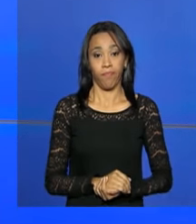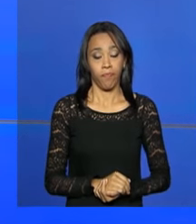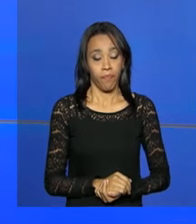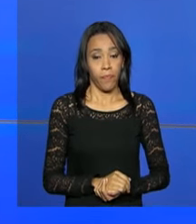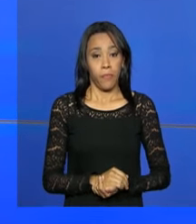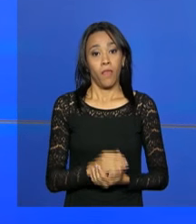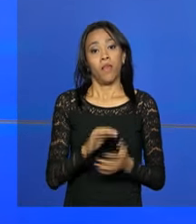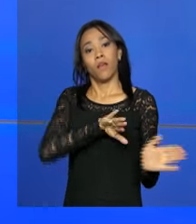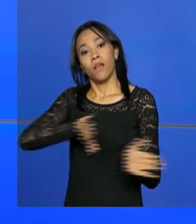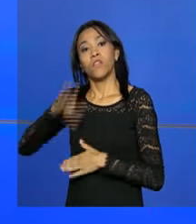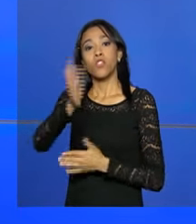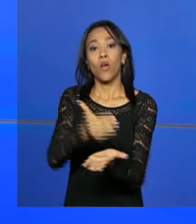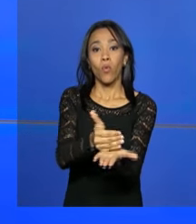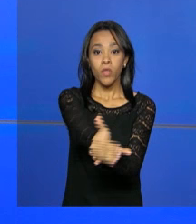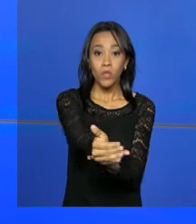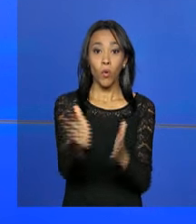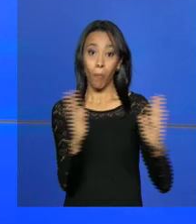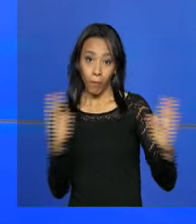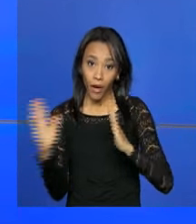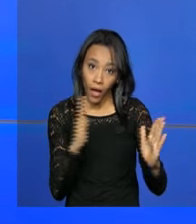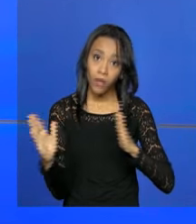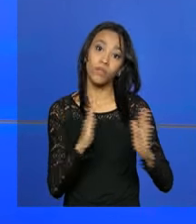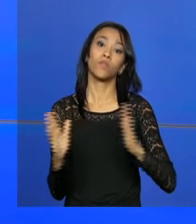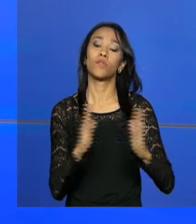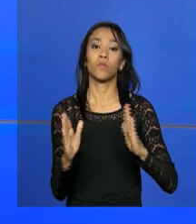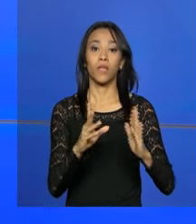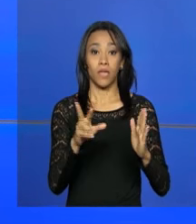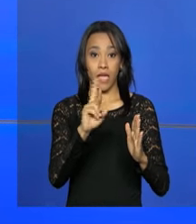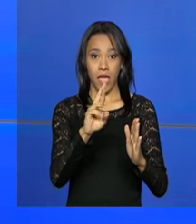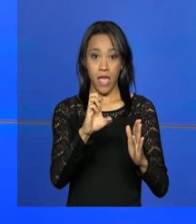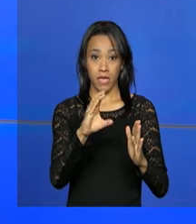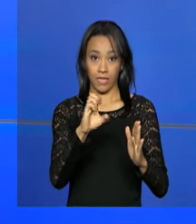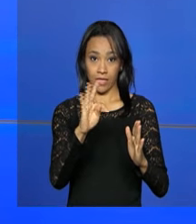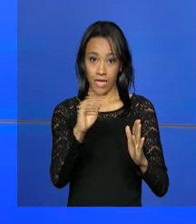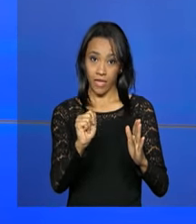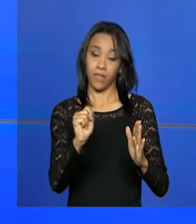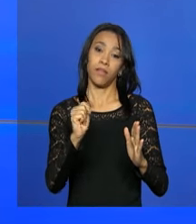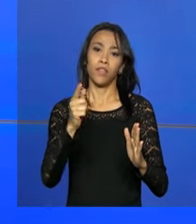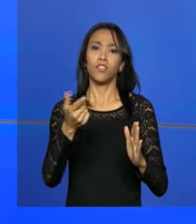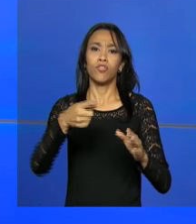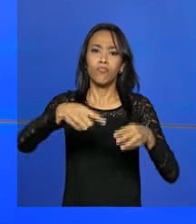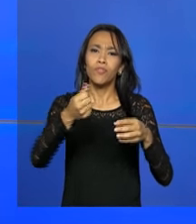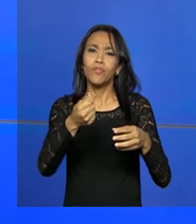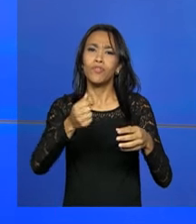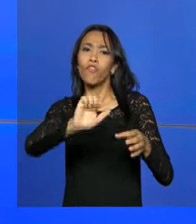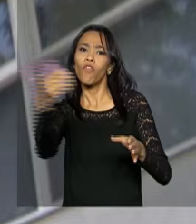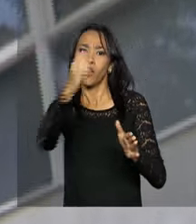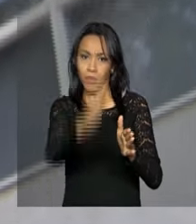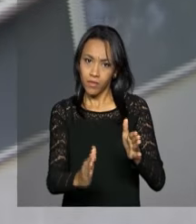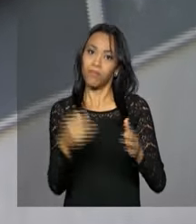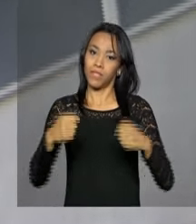E começou o prazo para o contribuinte com receitas e bens no exterior colocar em dia a situação com a Receita Federal.